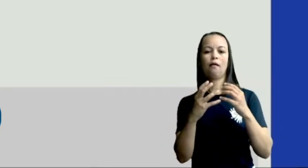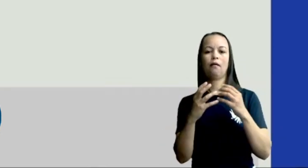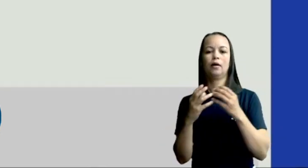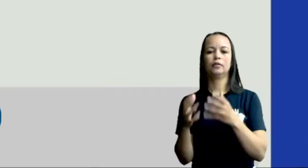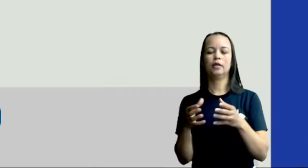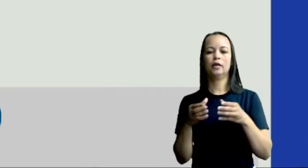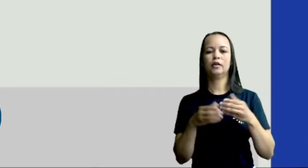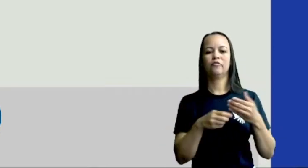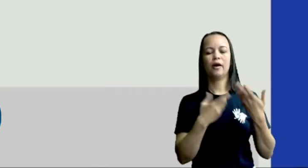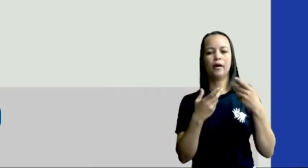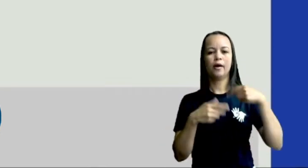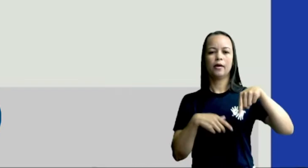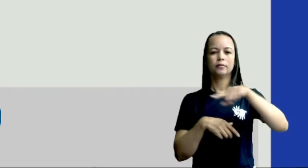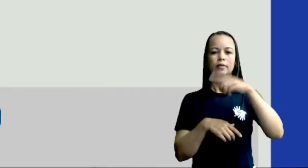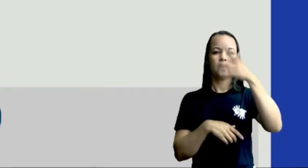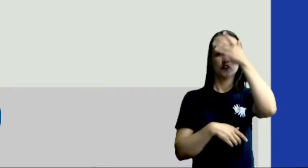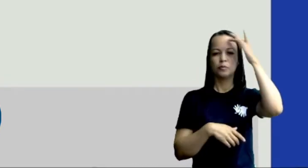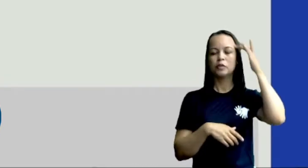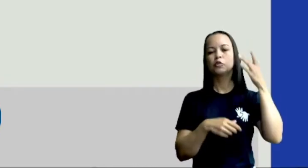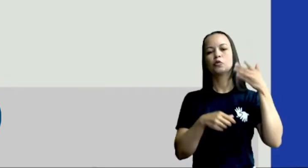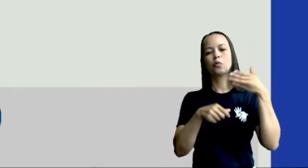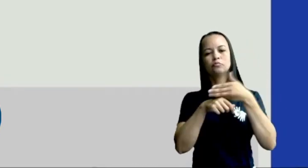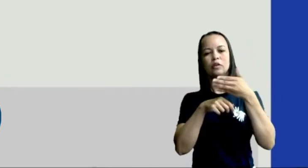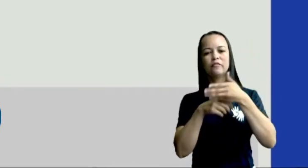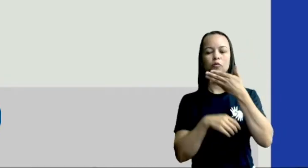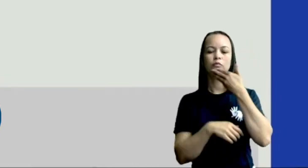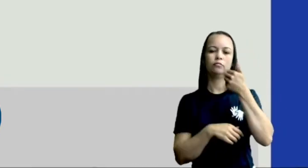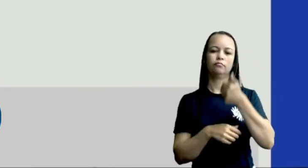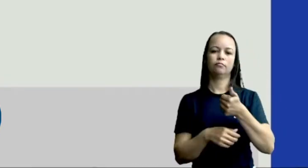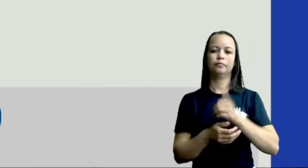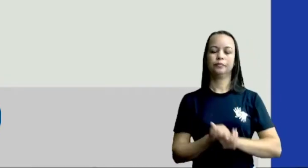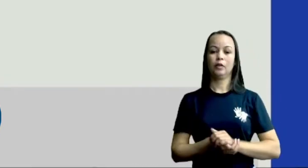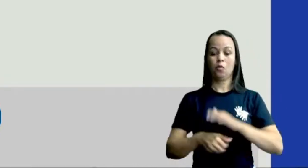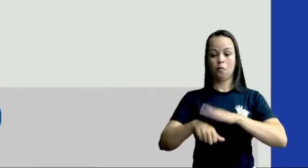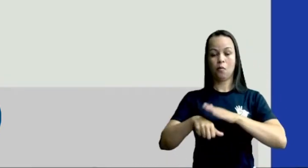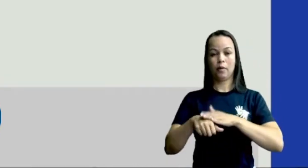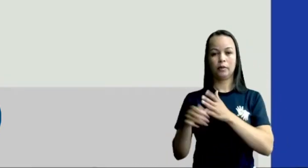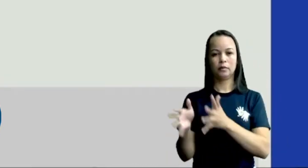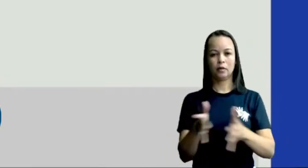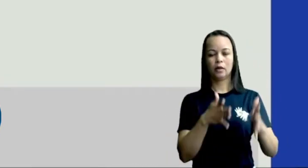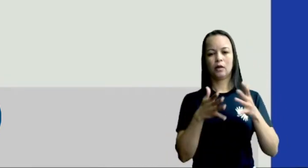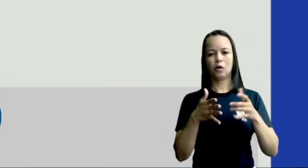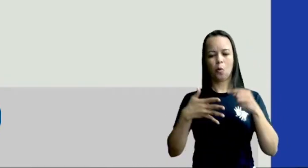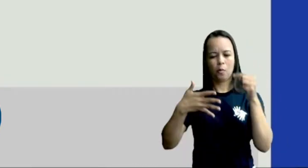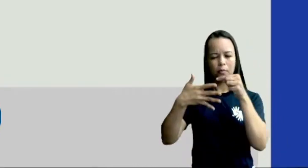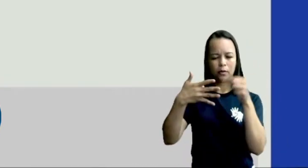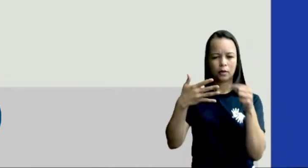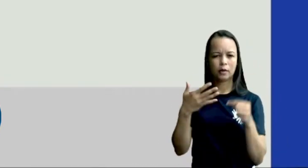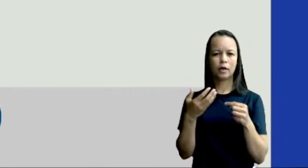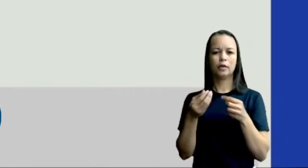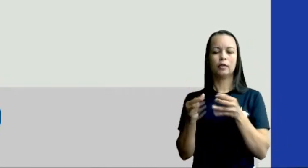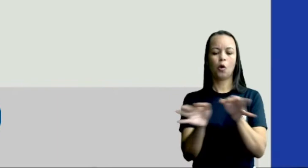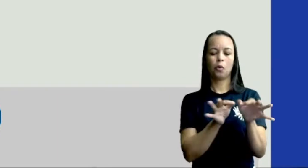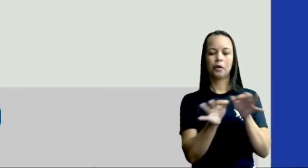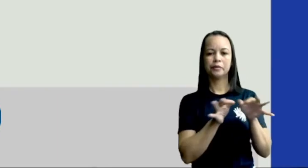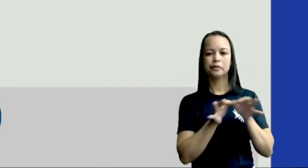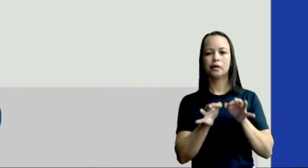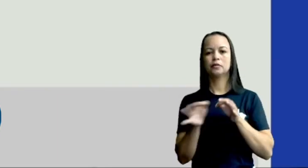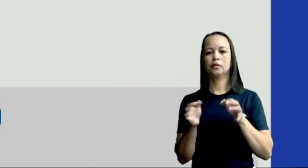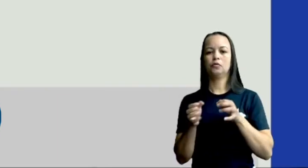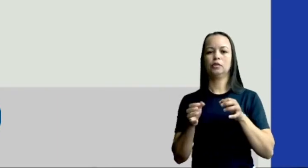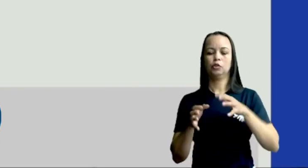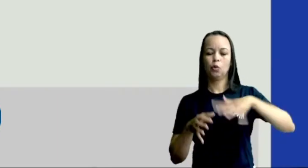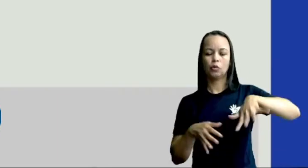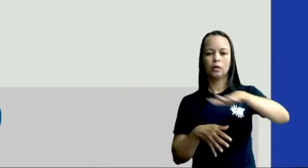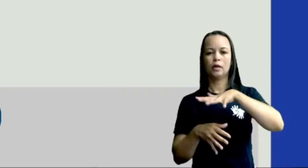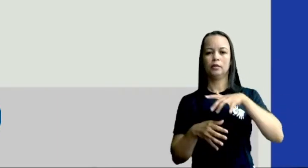pacientes levar aquilo que nós temos de melhor. Nós estamos, nesse momento, fazendo um plano de requalificação de toda a nossa rede